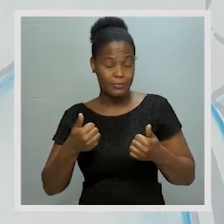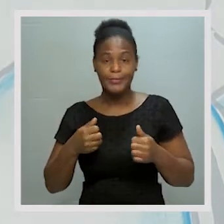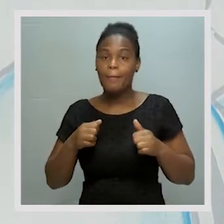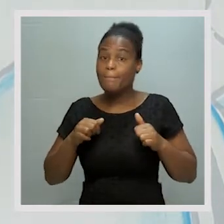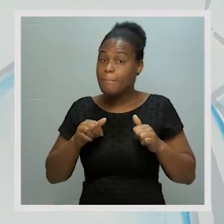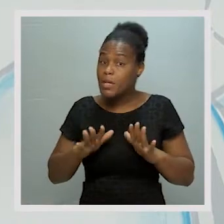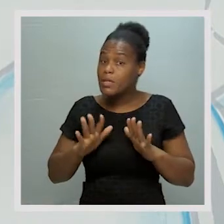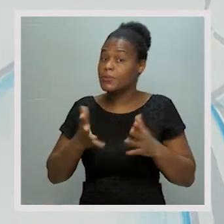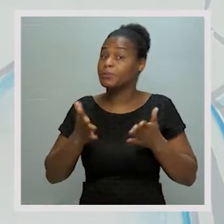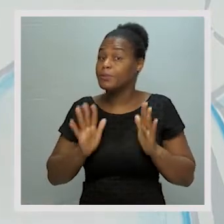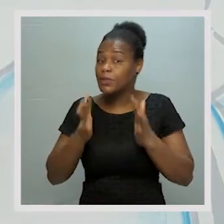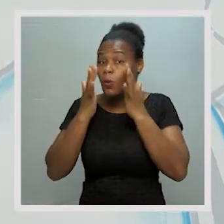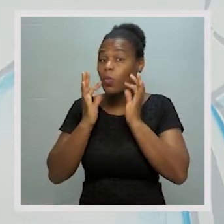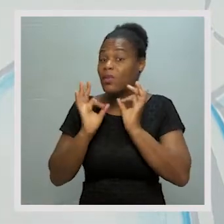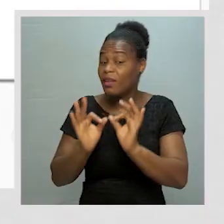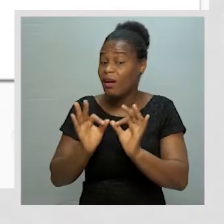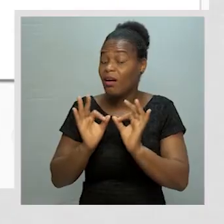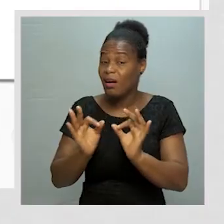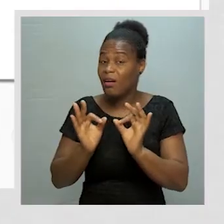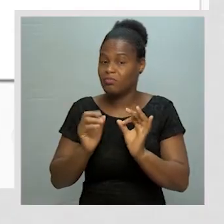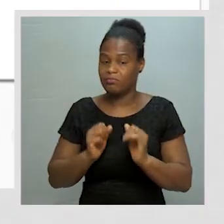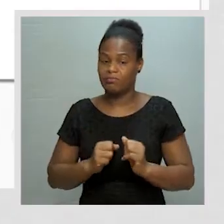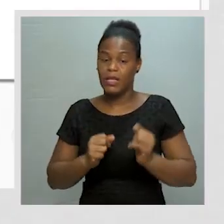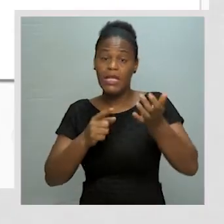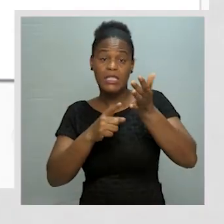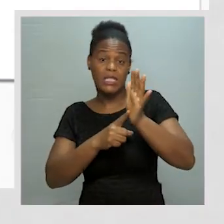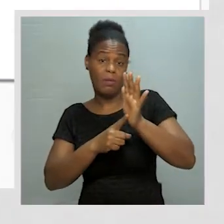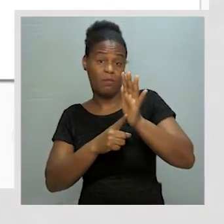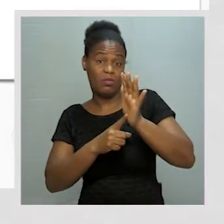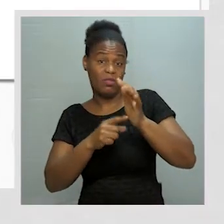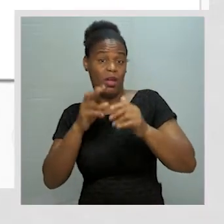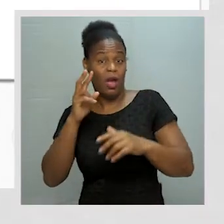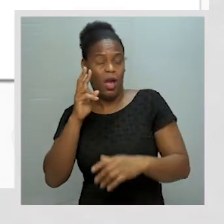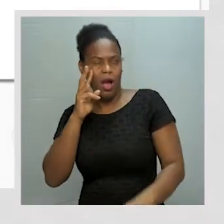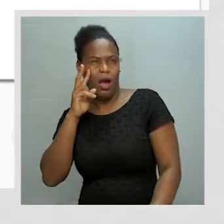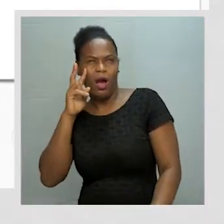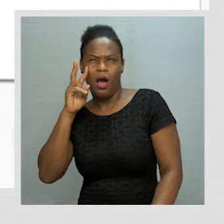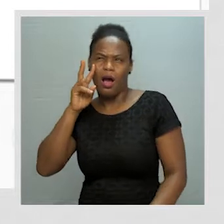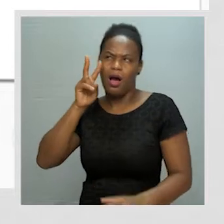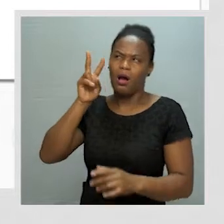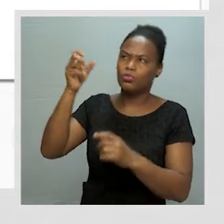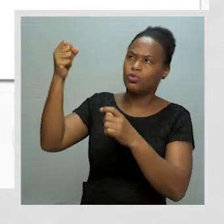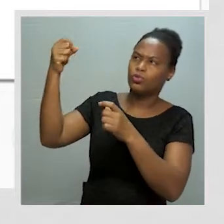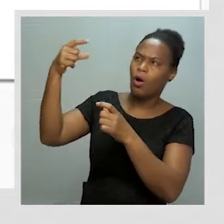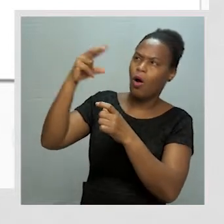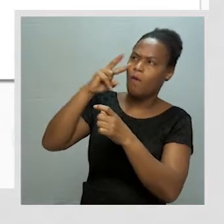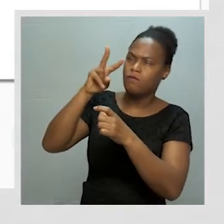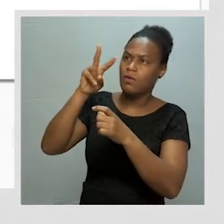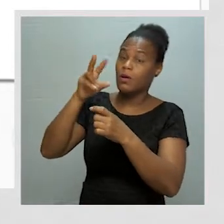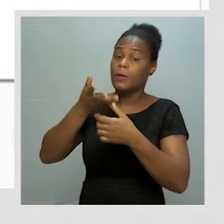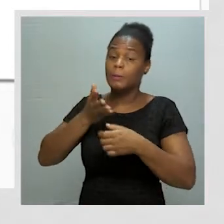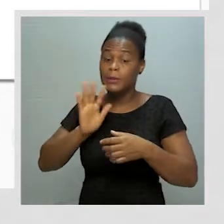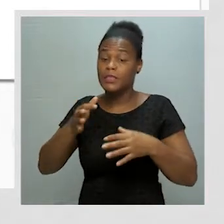cuidado. Por exemplo, quando estamos nesta posição em direção ao sol, nós